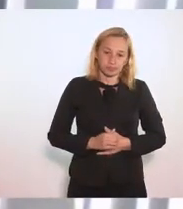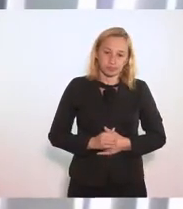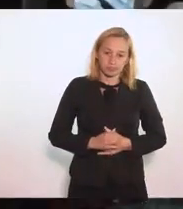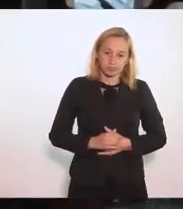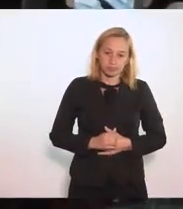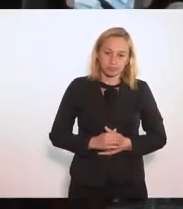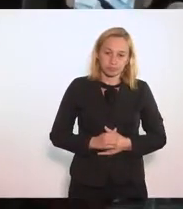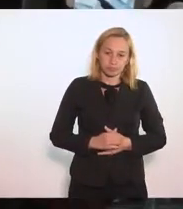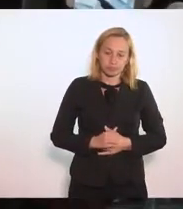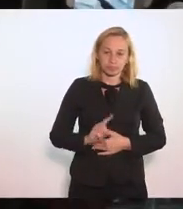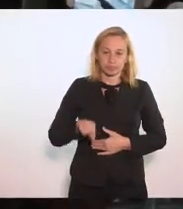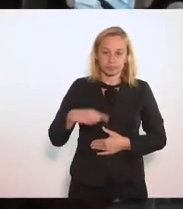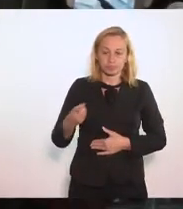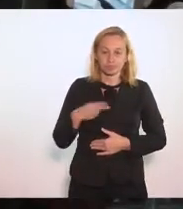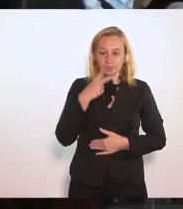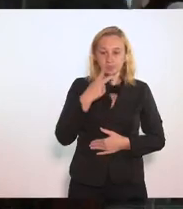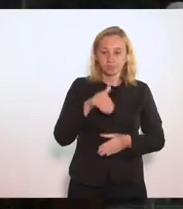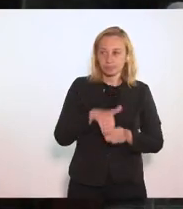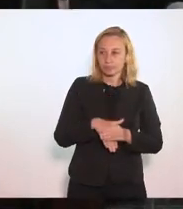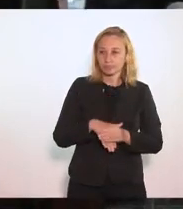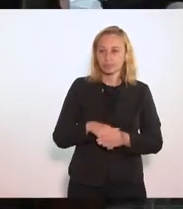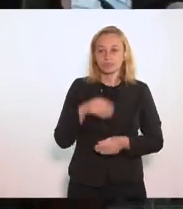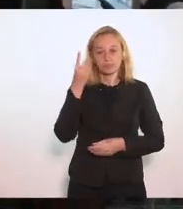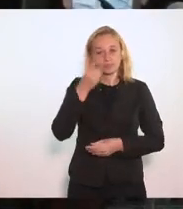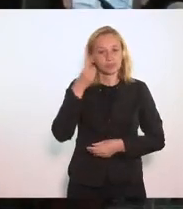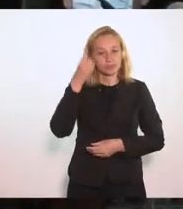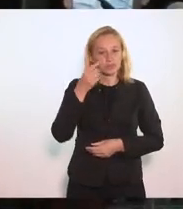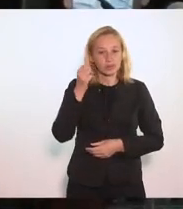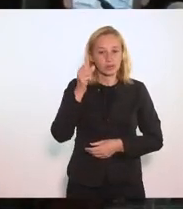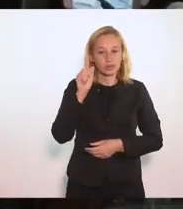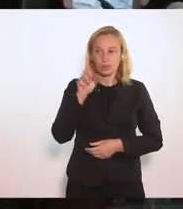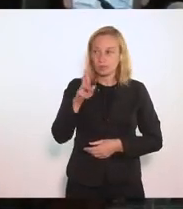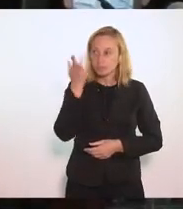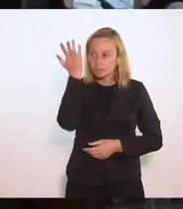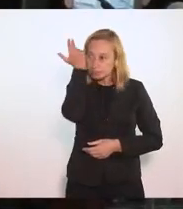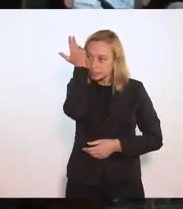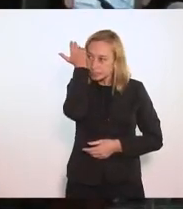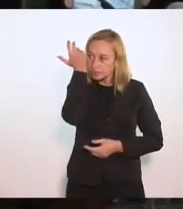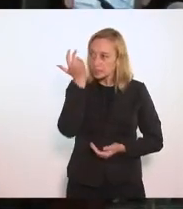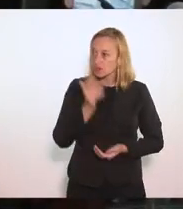Próximo para a declaração De voto É o nobre deputado Eleomar Coelho